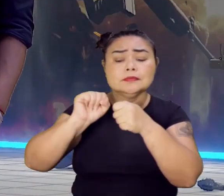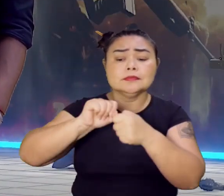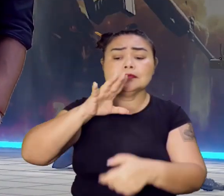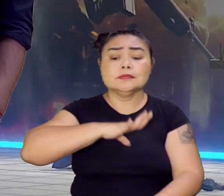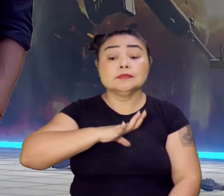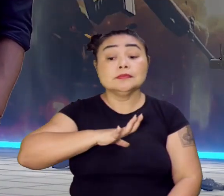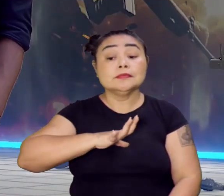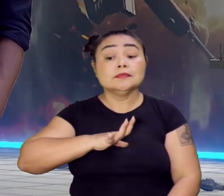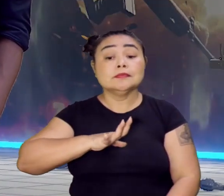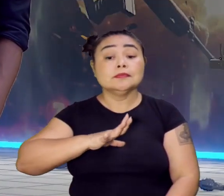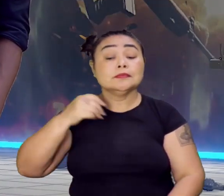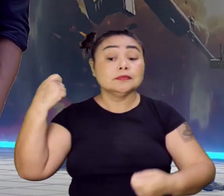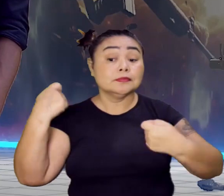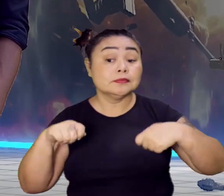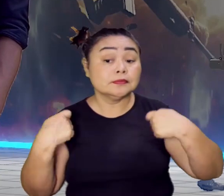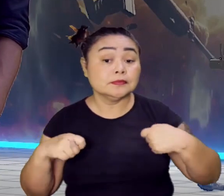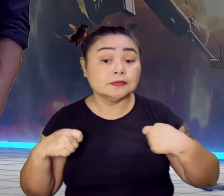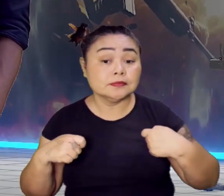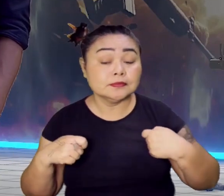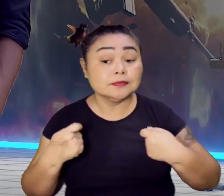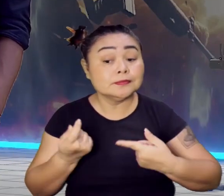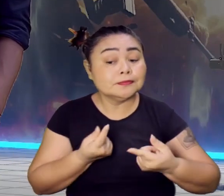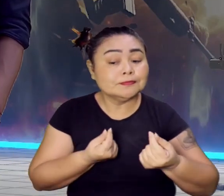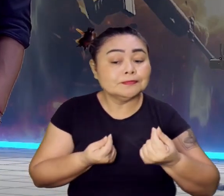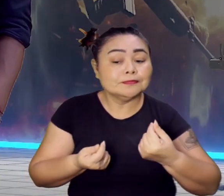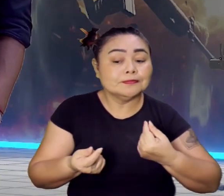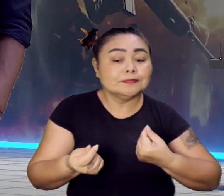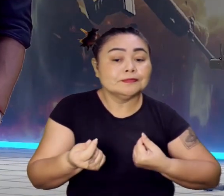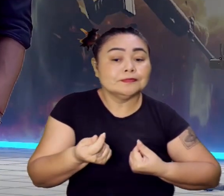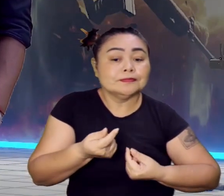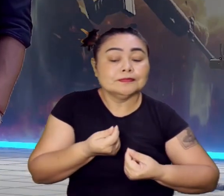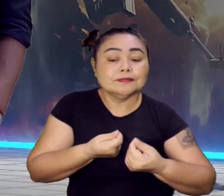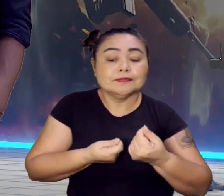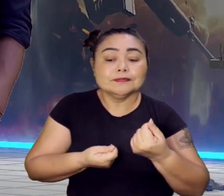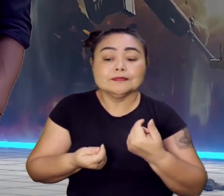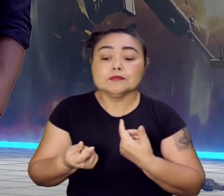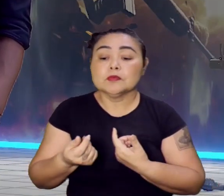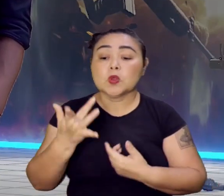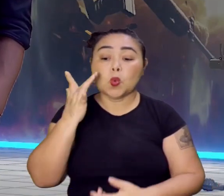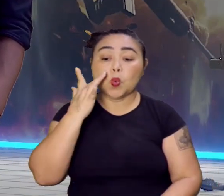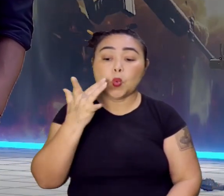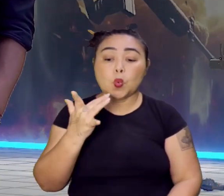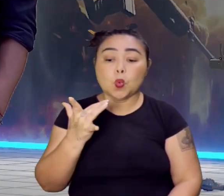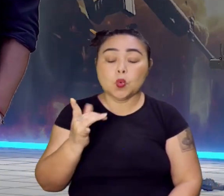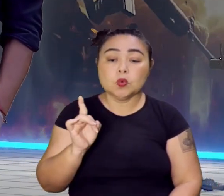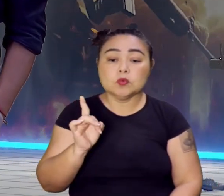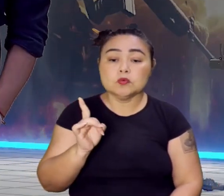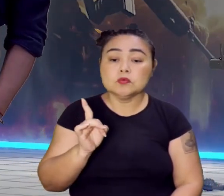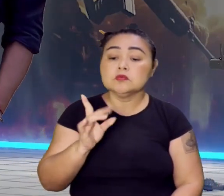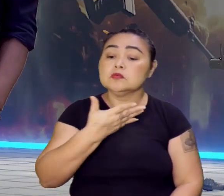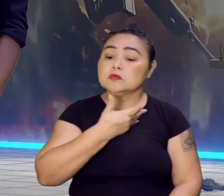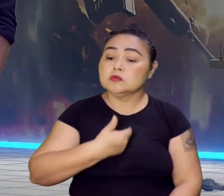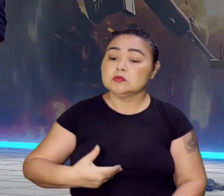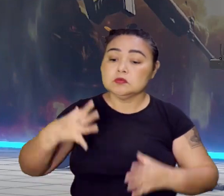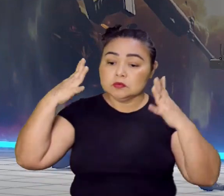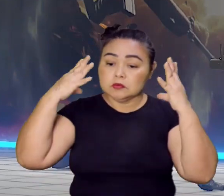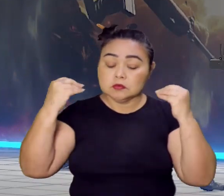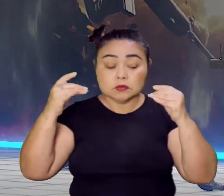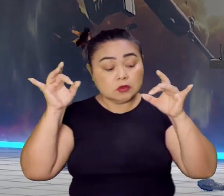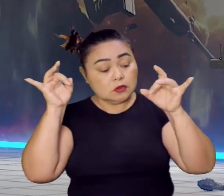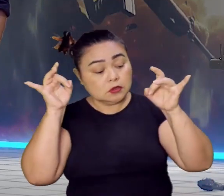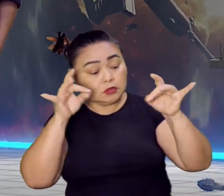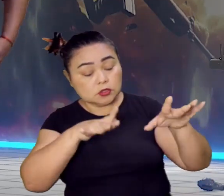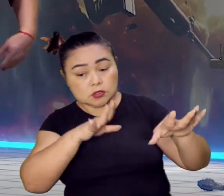uma negociação em arrobas de ouro para o governo holandês deixar o Brasil.